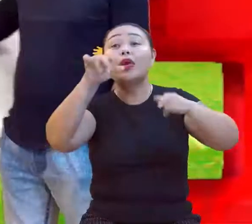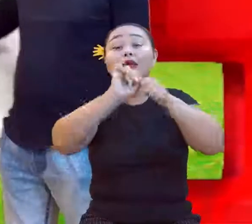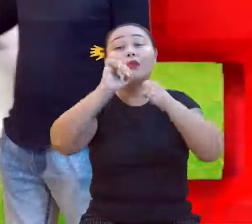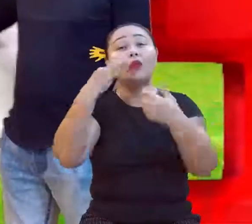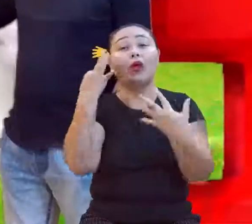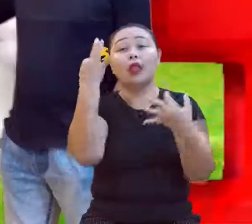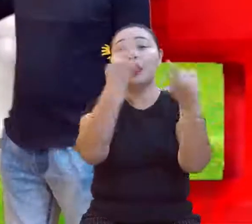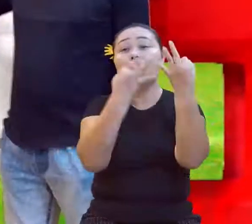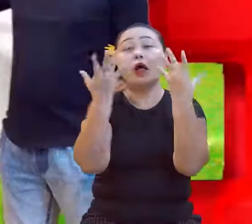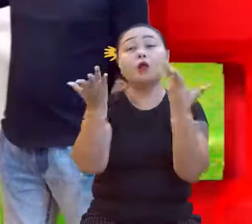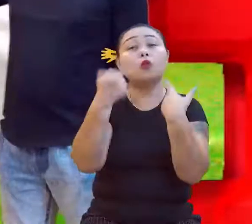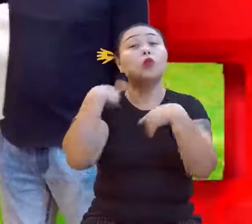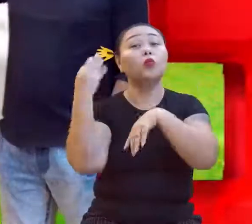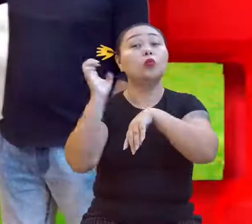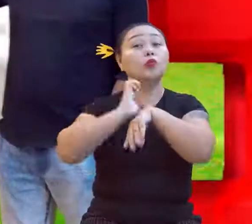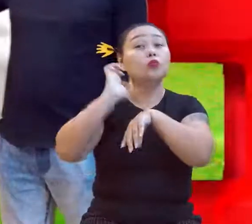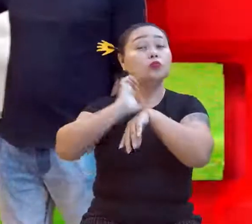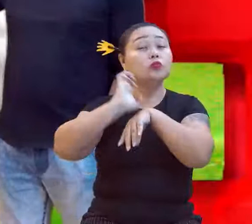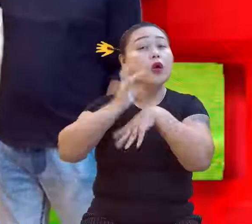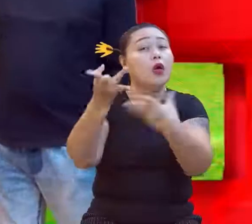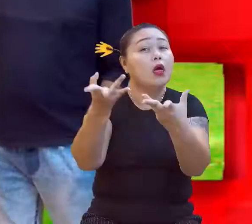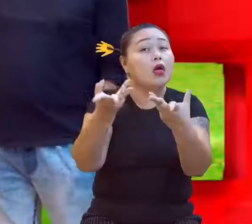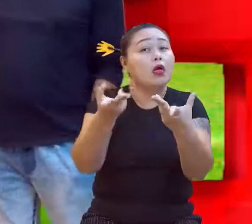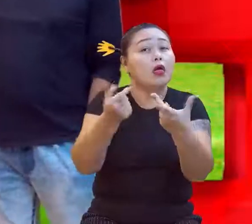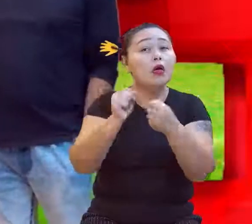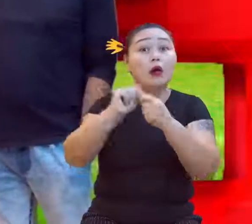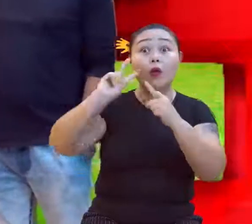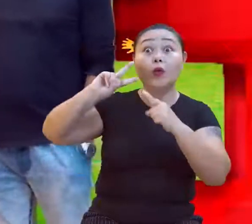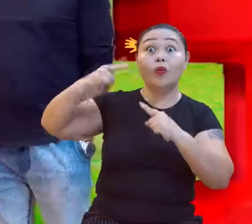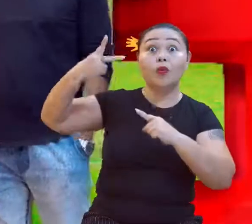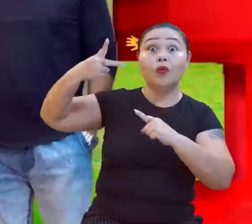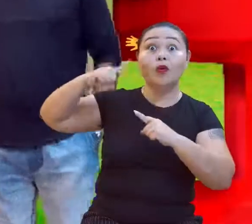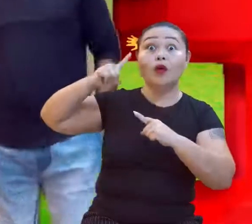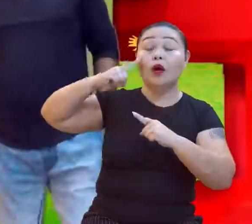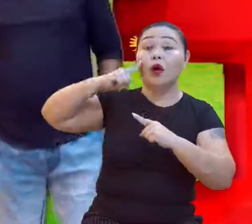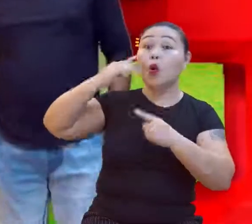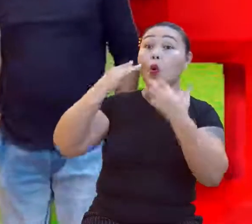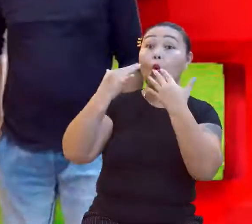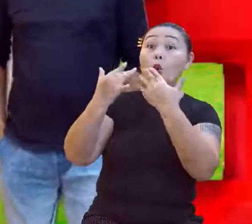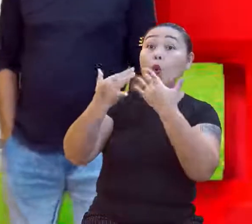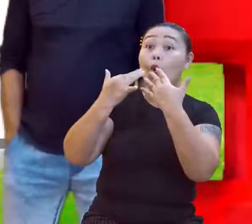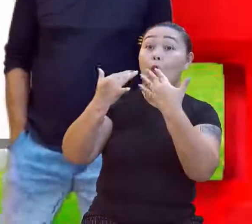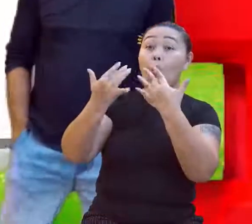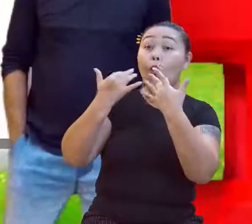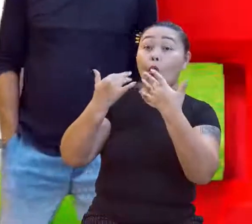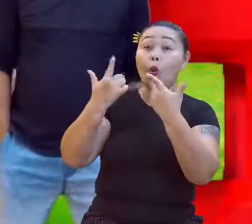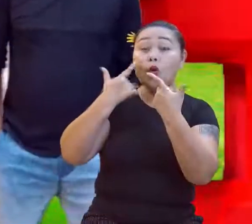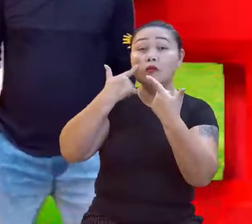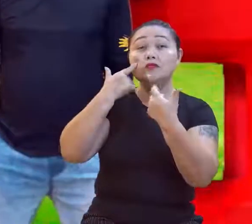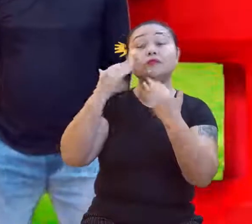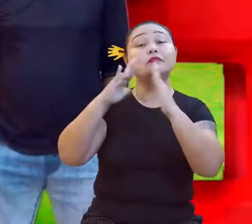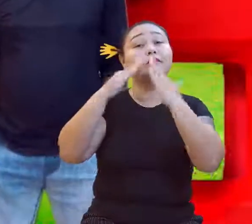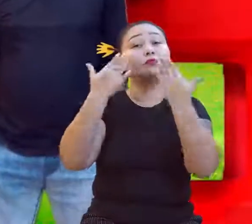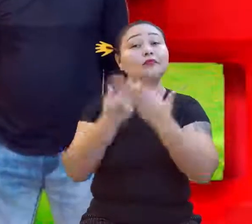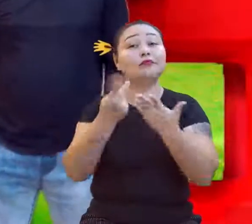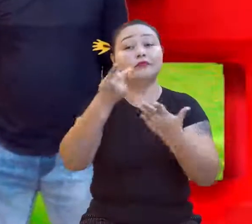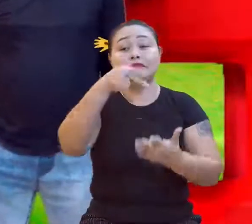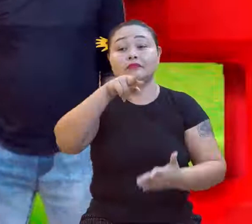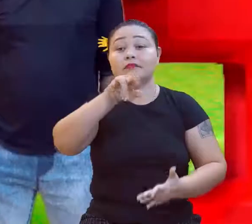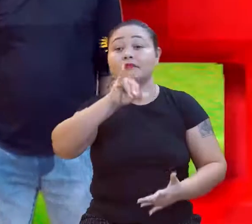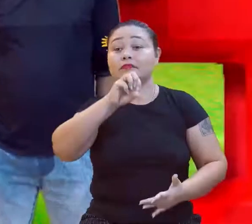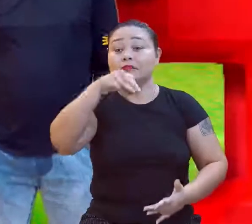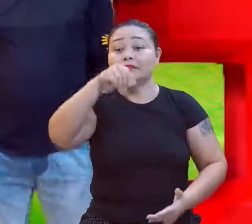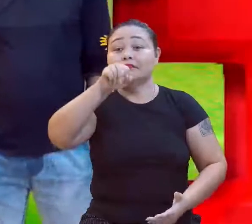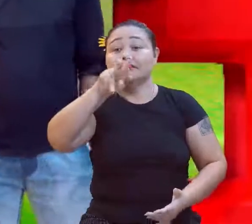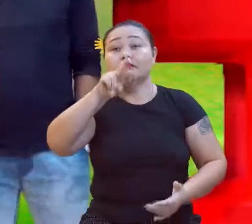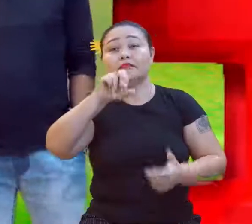maravilhoso. E que contraste, cores, cara. Então, Escola Primavera, aquele beijo e para esse